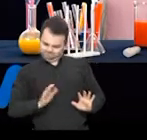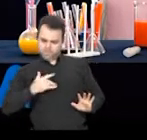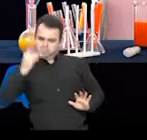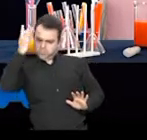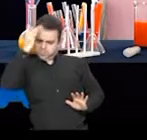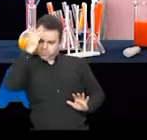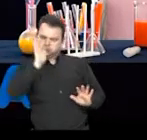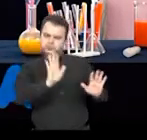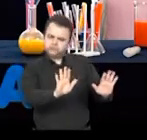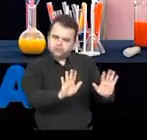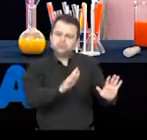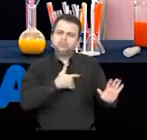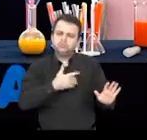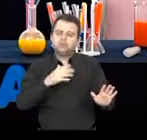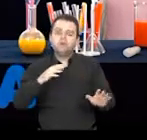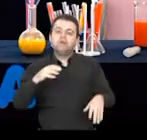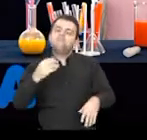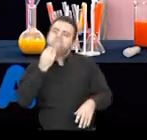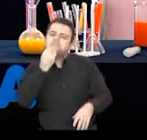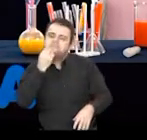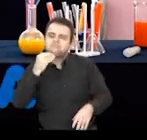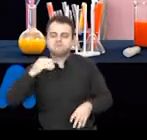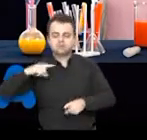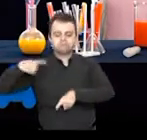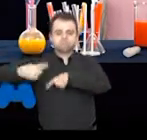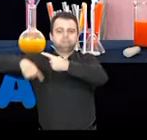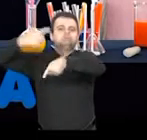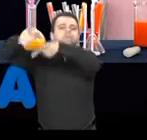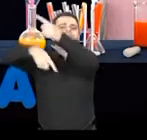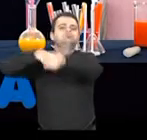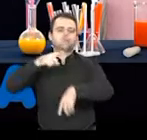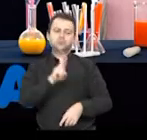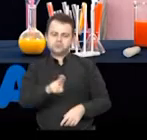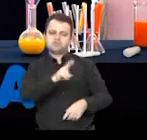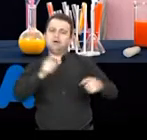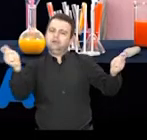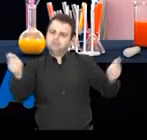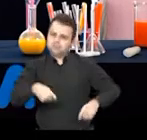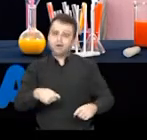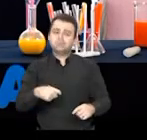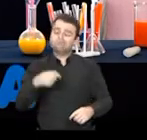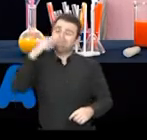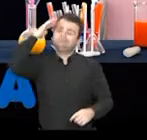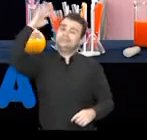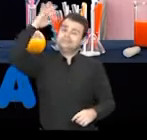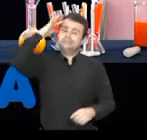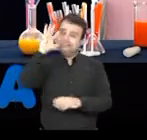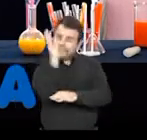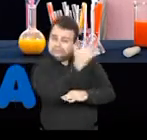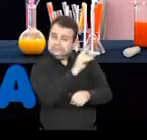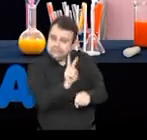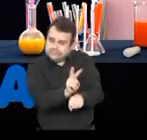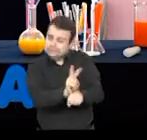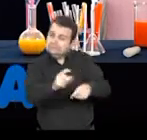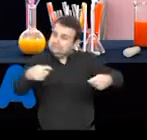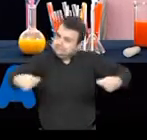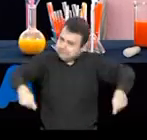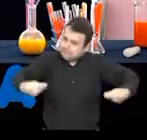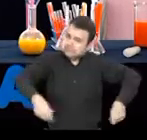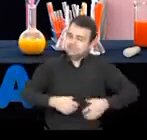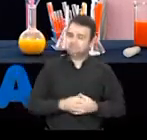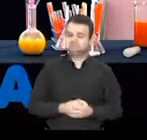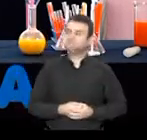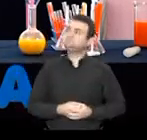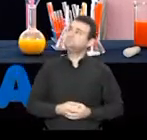disponível para as próximas gerações. Pense nisso, porque precisamos cuidar melhor do nosso meio ambiente. Agora,